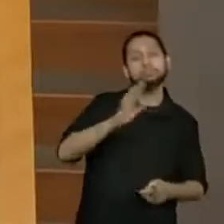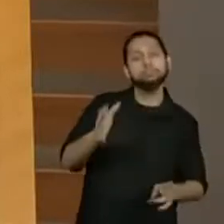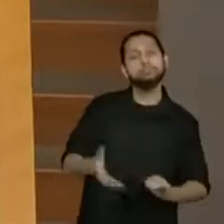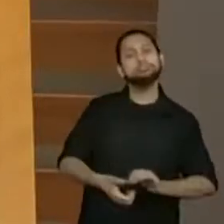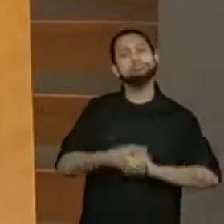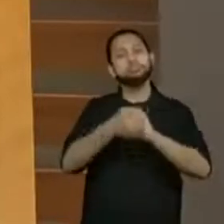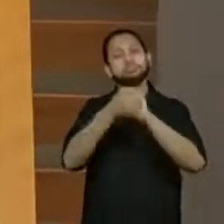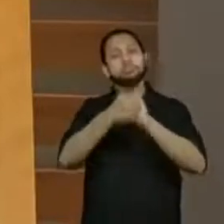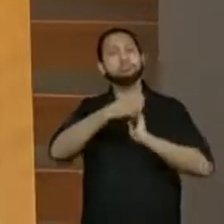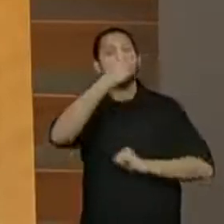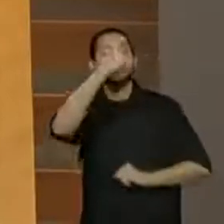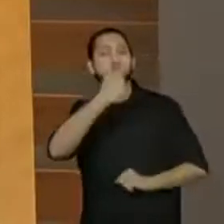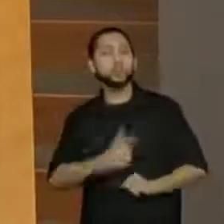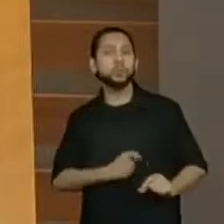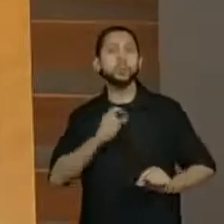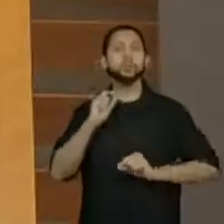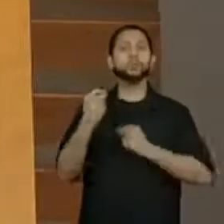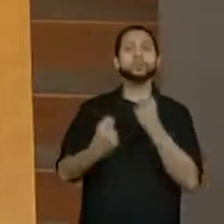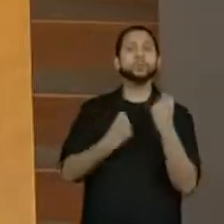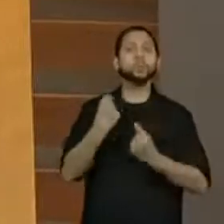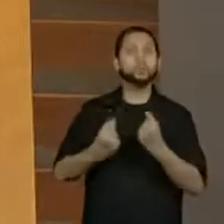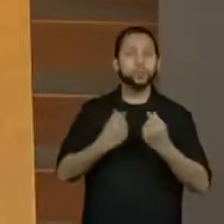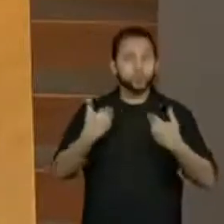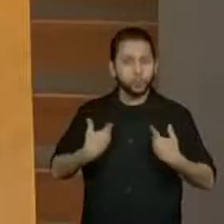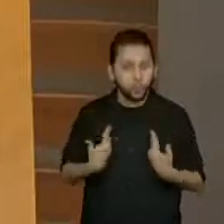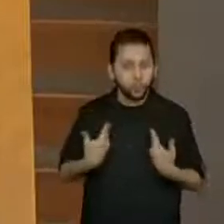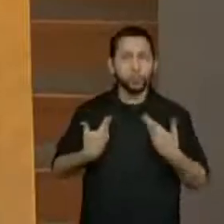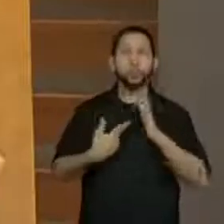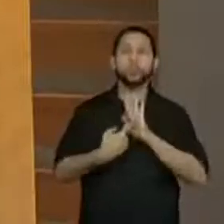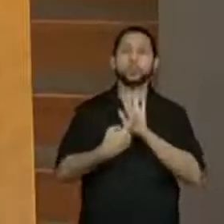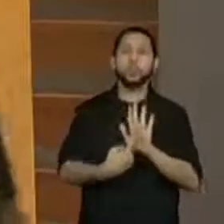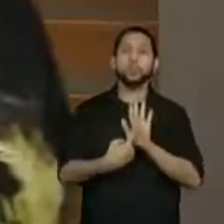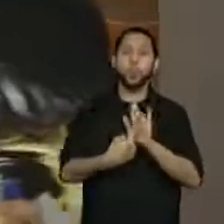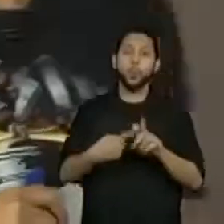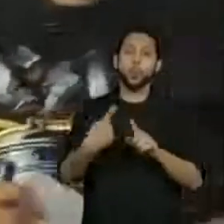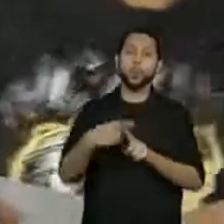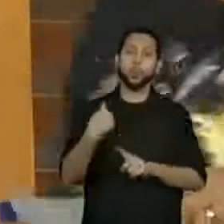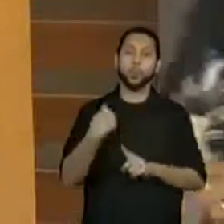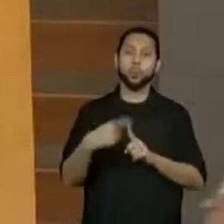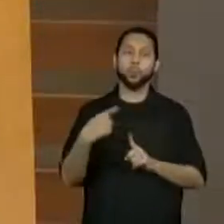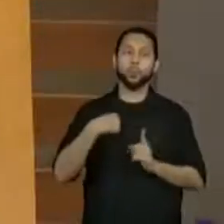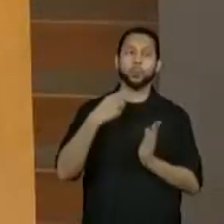a minha apresentação enquanto leitora.